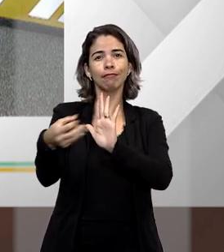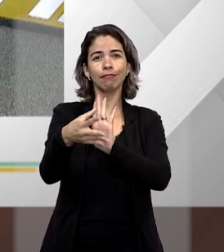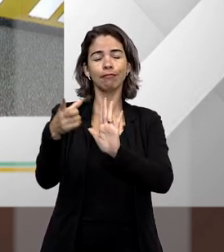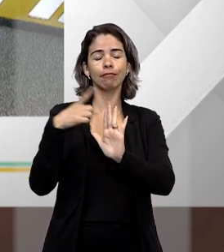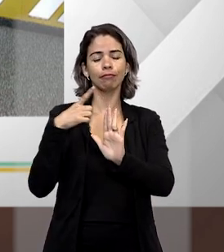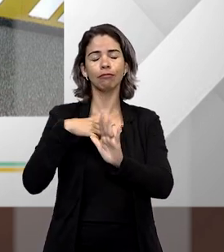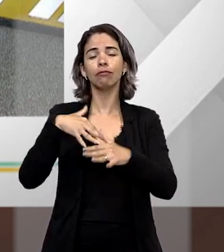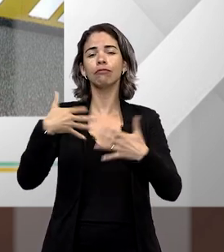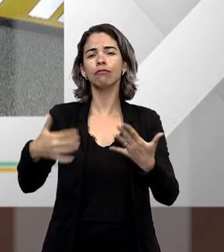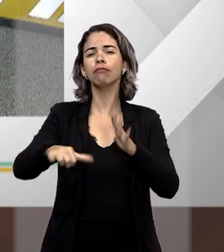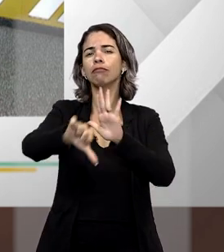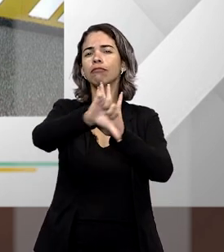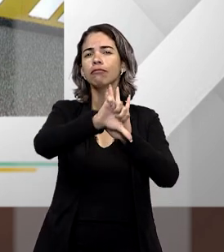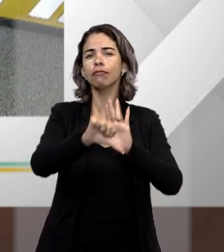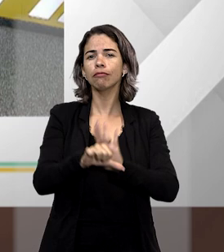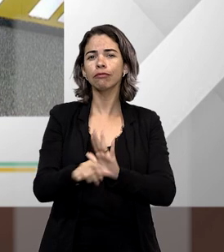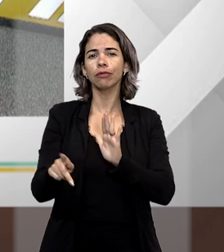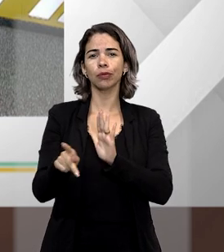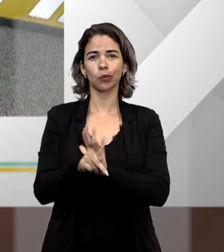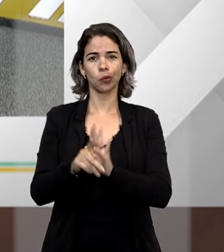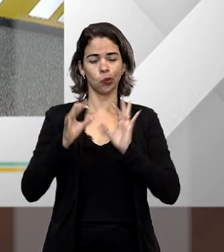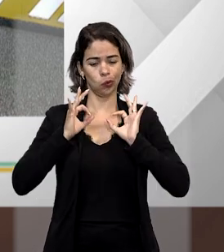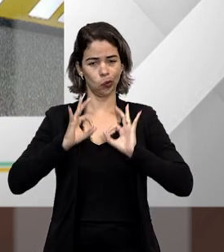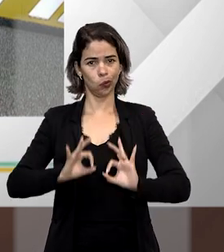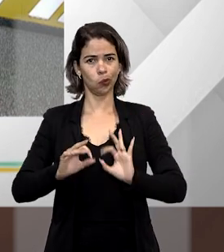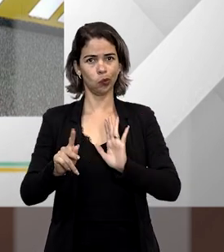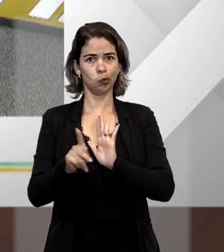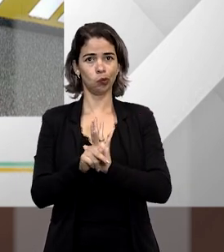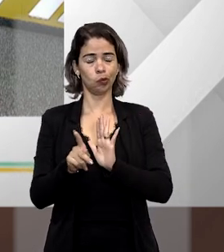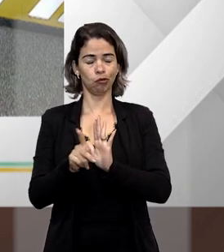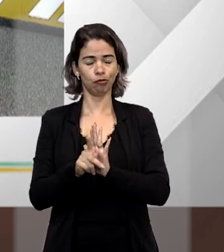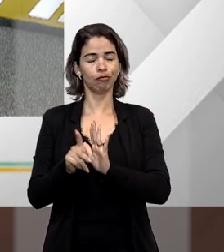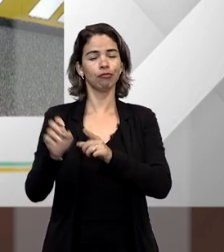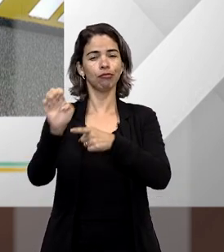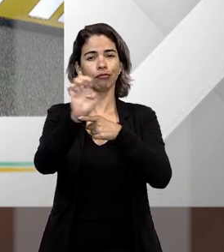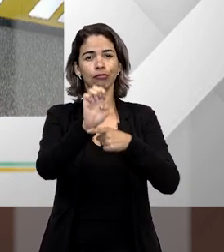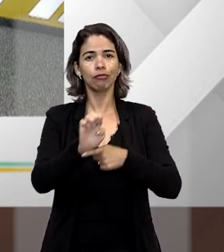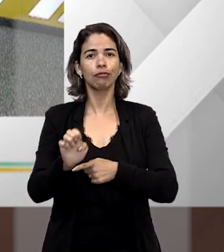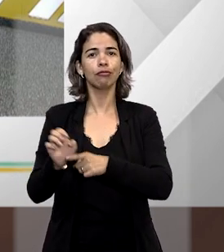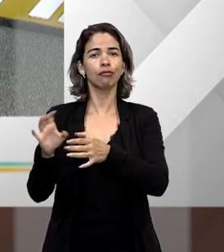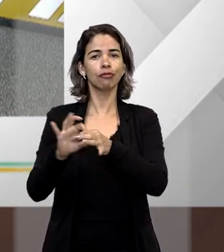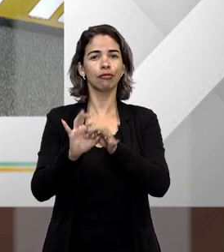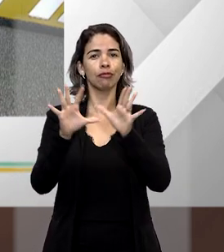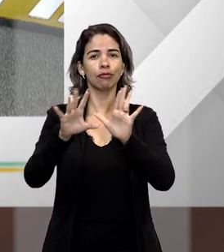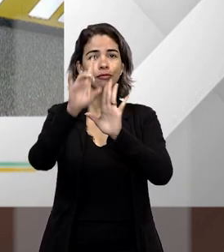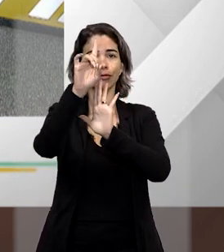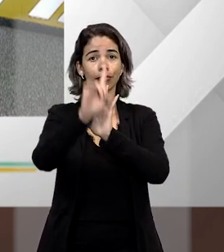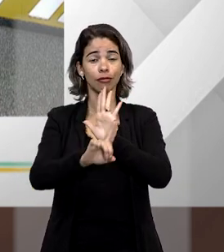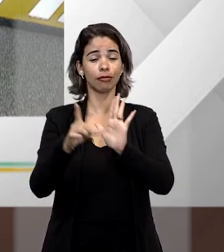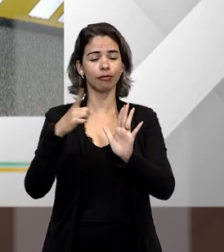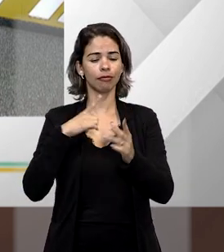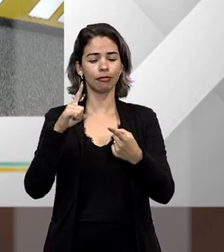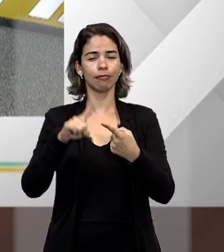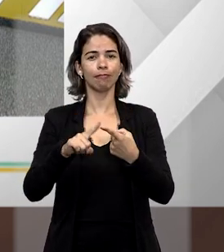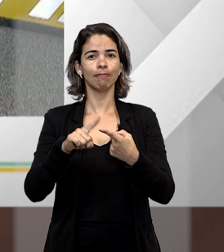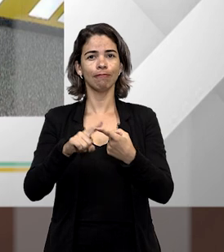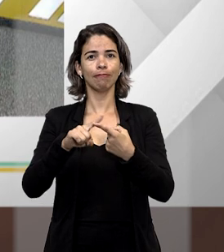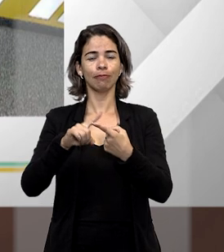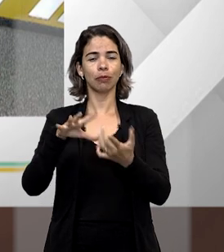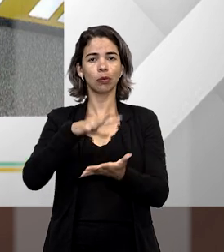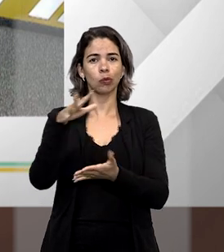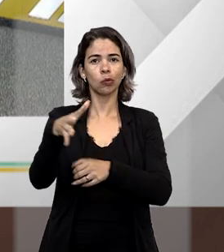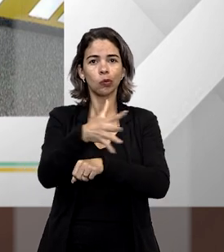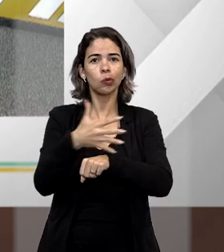contra o Estado Democrático de Direito. Entre as novas condutas criminosas previstas estão a de golpe de Estado e de